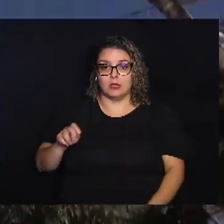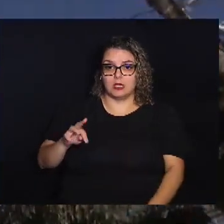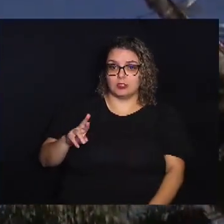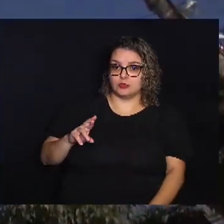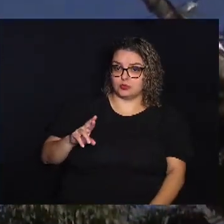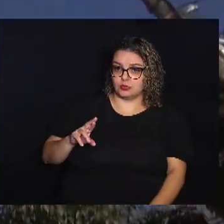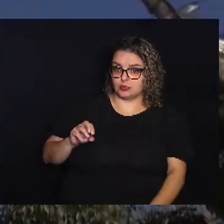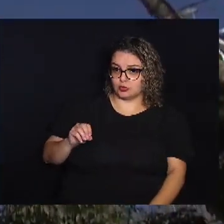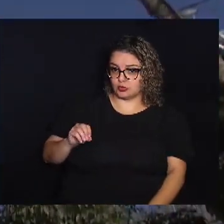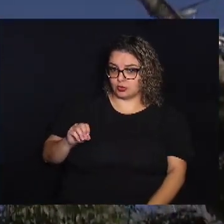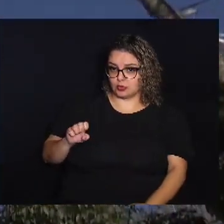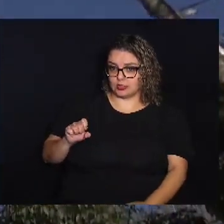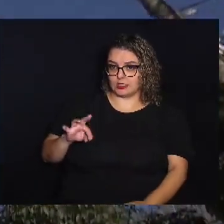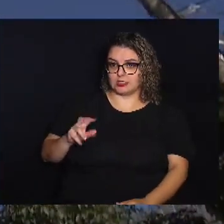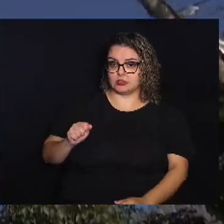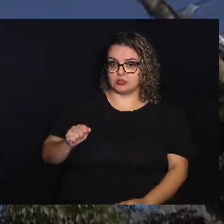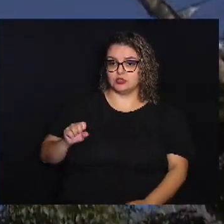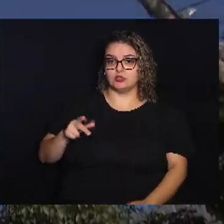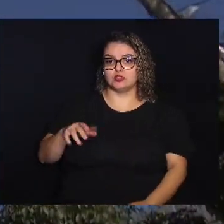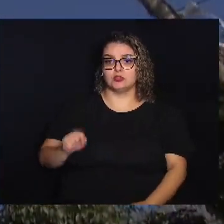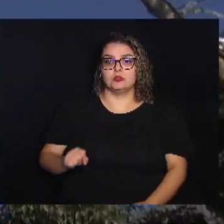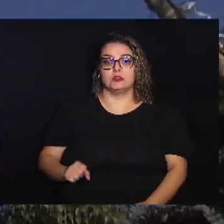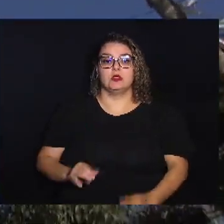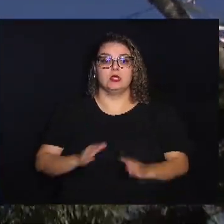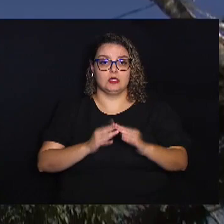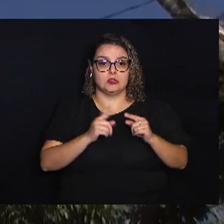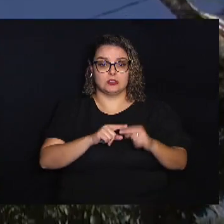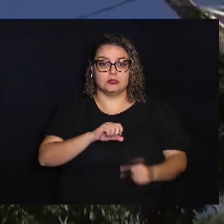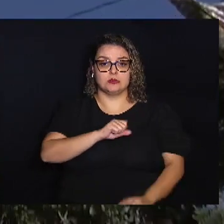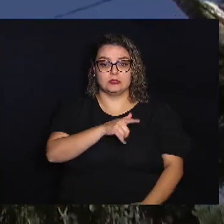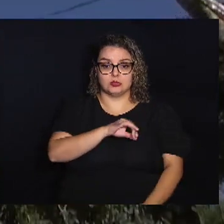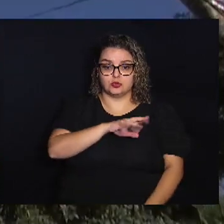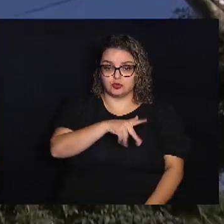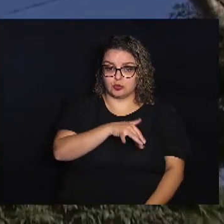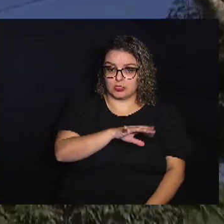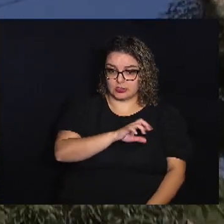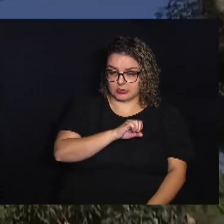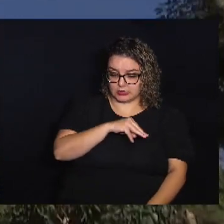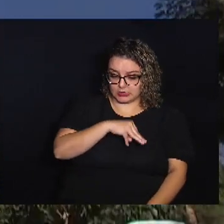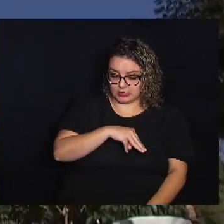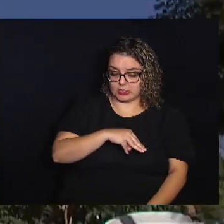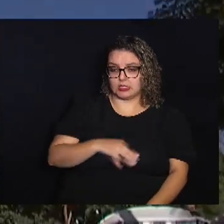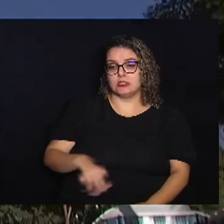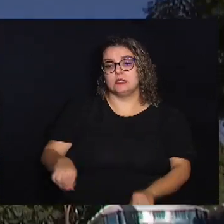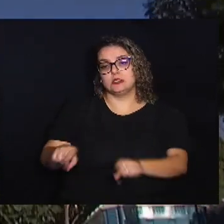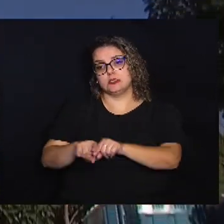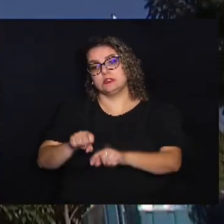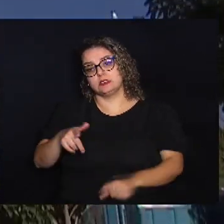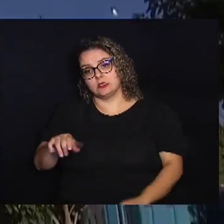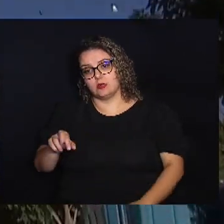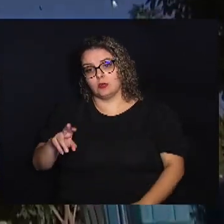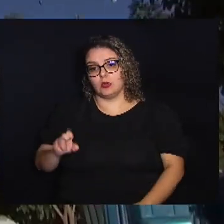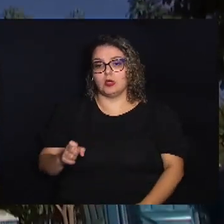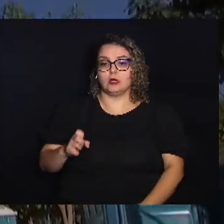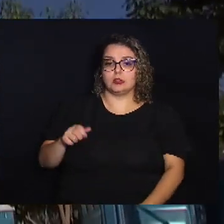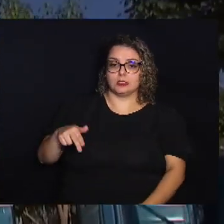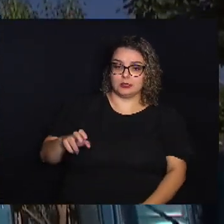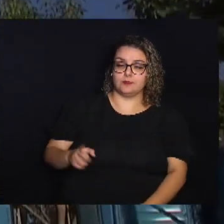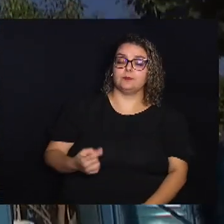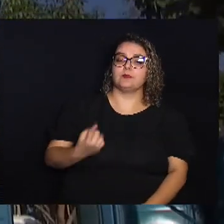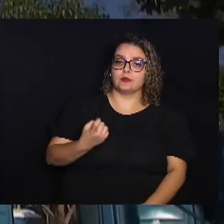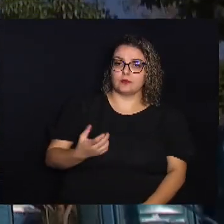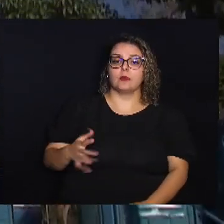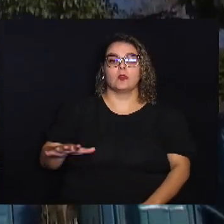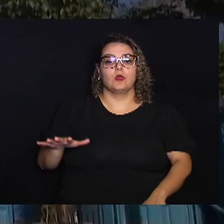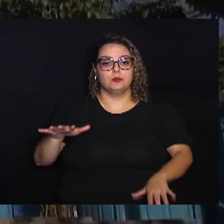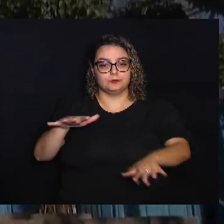Sousas A capela De São Joaquim E São Roque A única igreja Do distrito de Joaquim Egídio Também entrou Para a lista Do roteiro